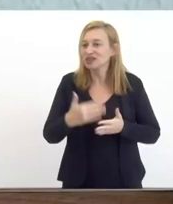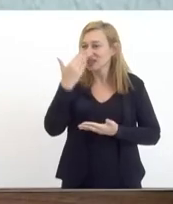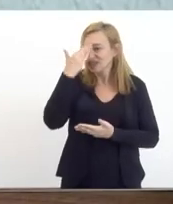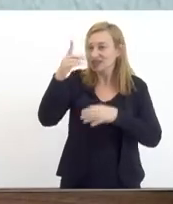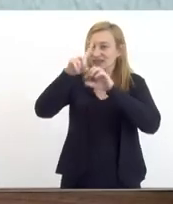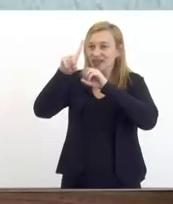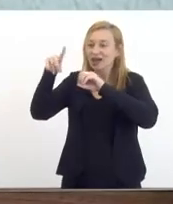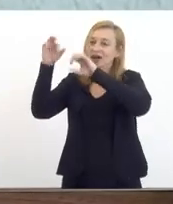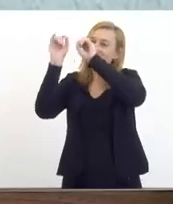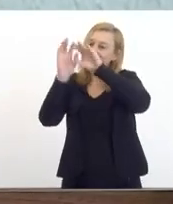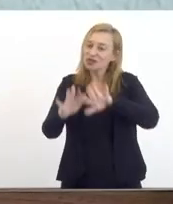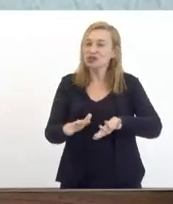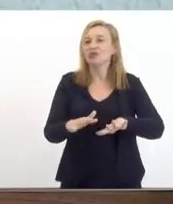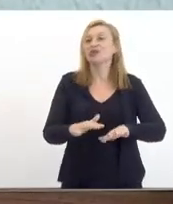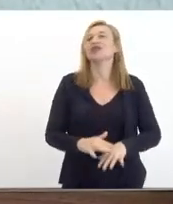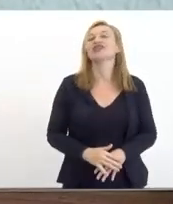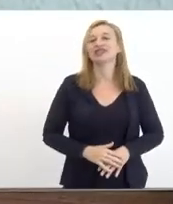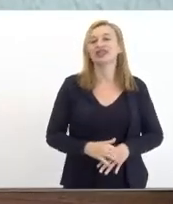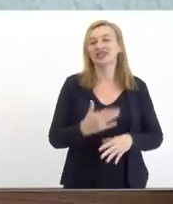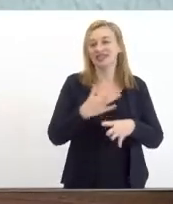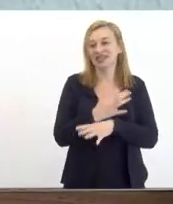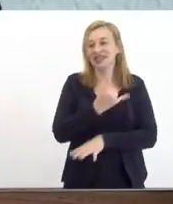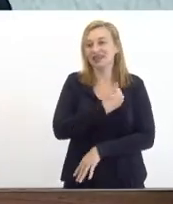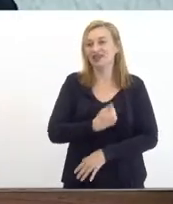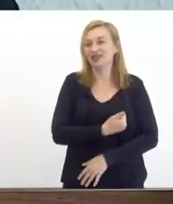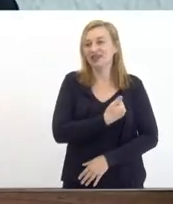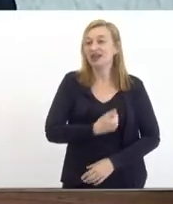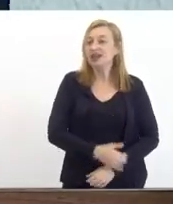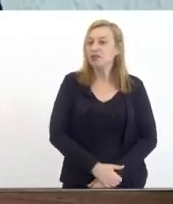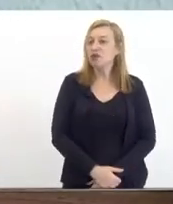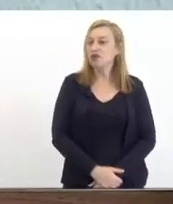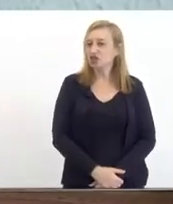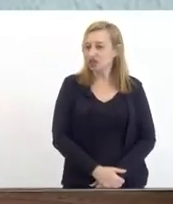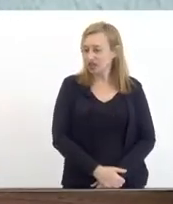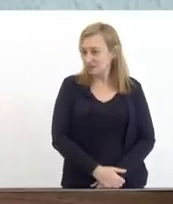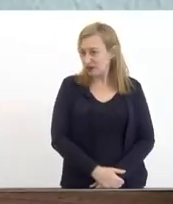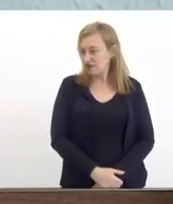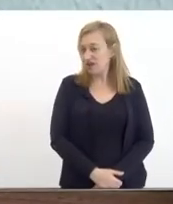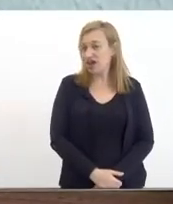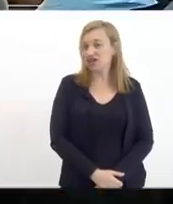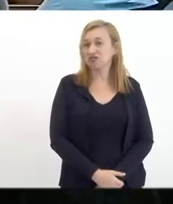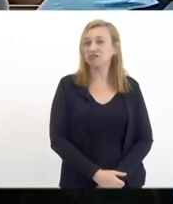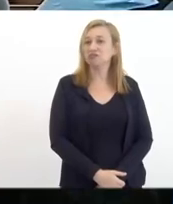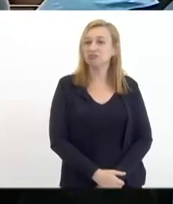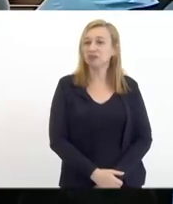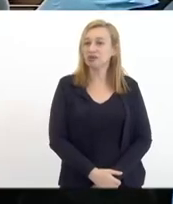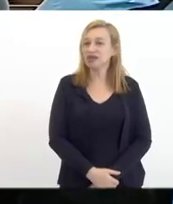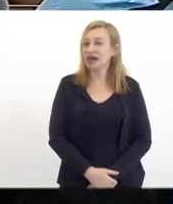abençoe a cada um de vocês e a cidade de Itaguaí obrigado prefeito